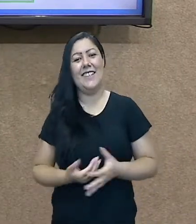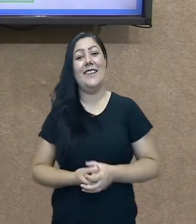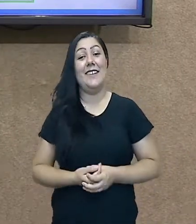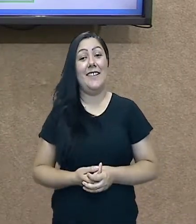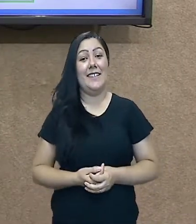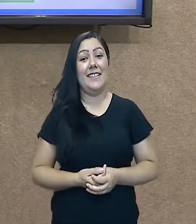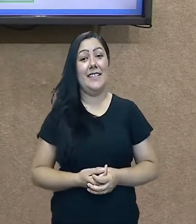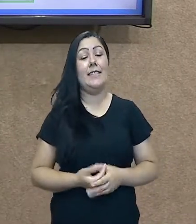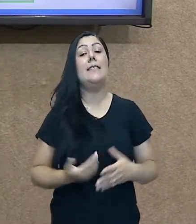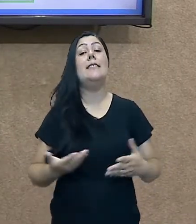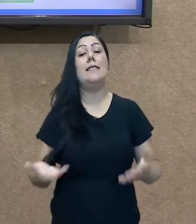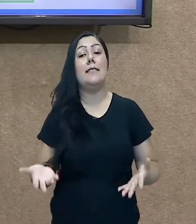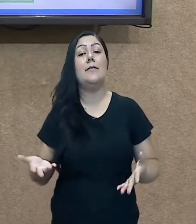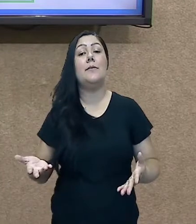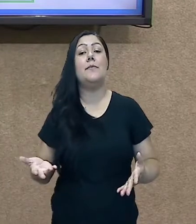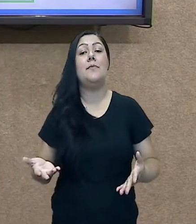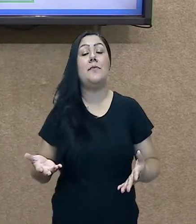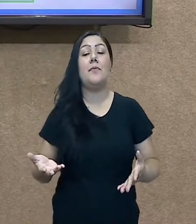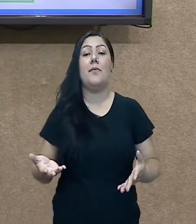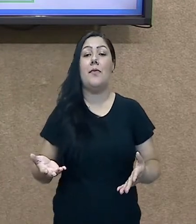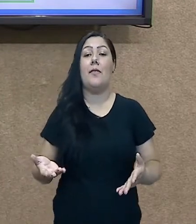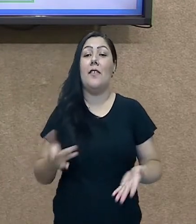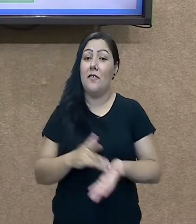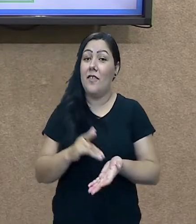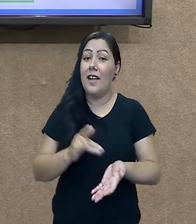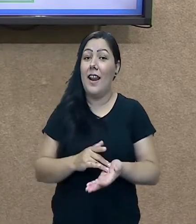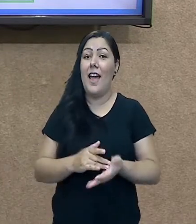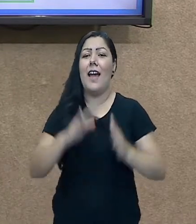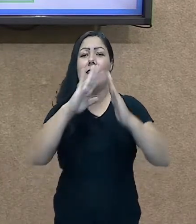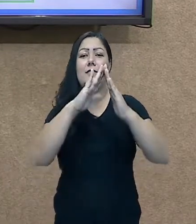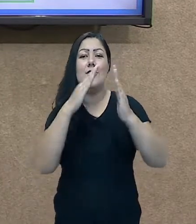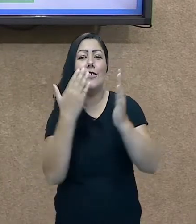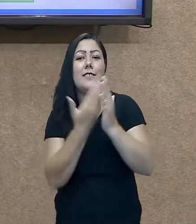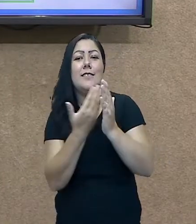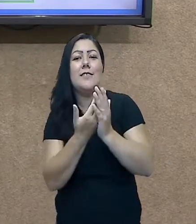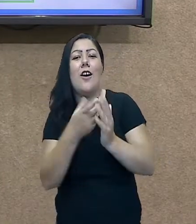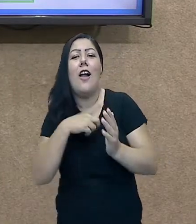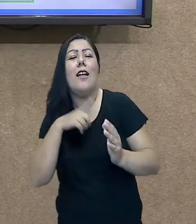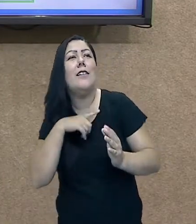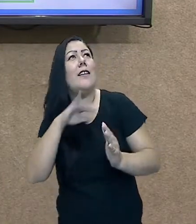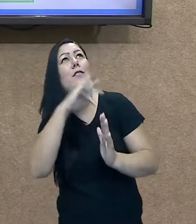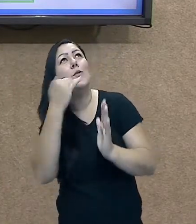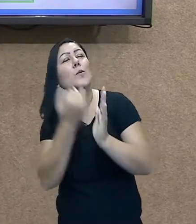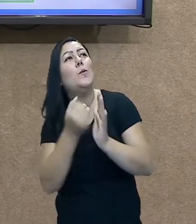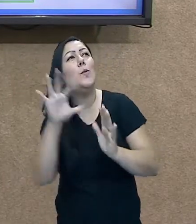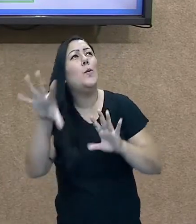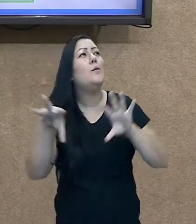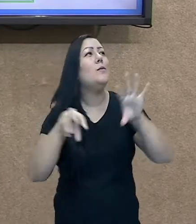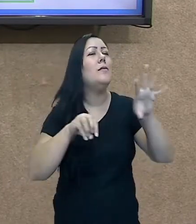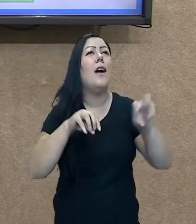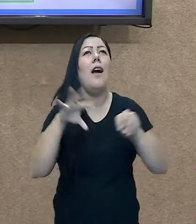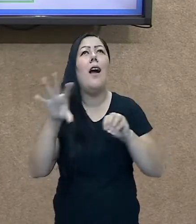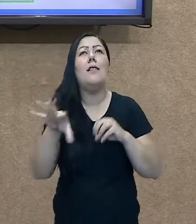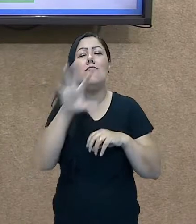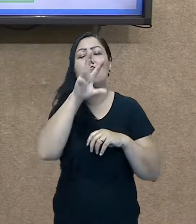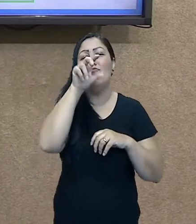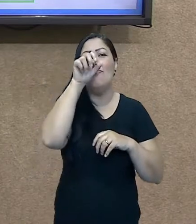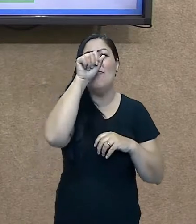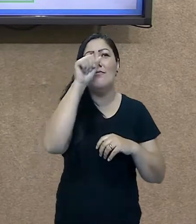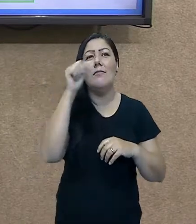Então, isso faz parte da paisagem da escola. O cheiro. As nossas lembranças.